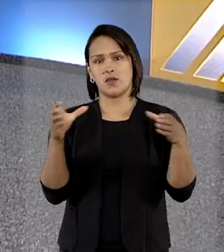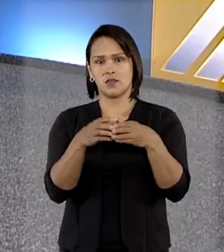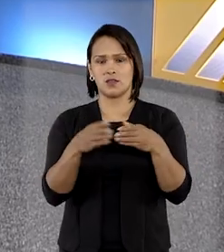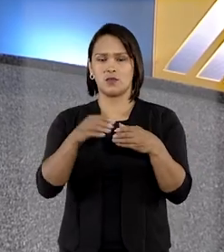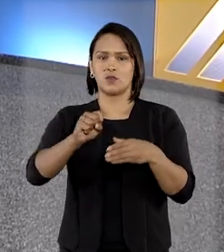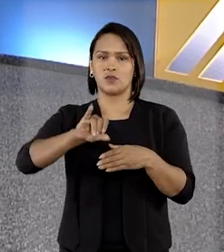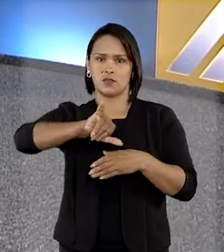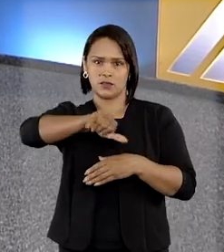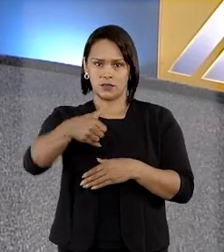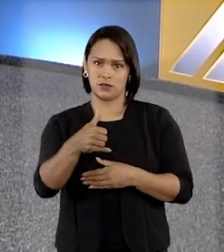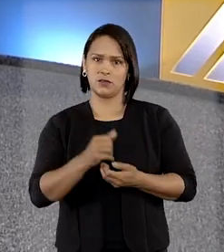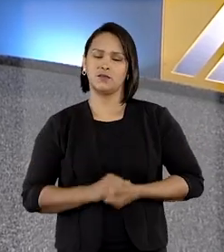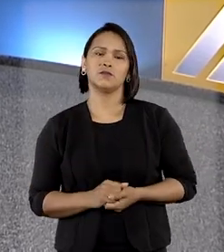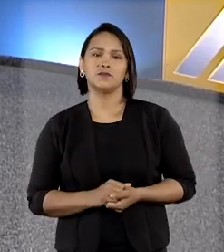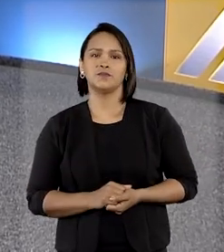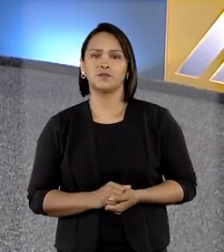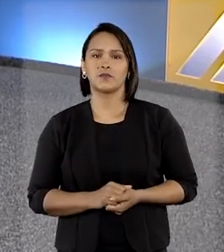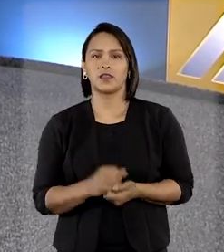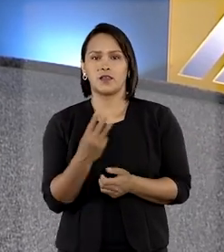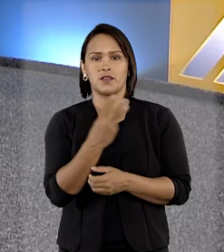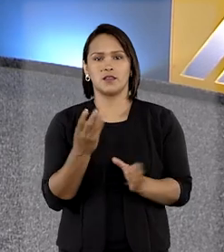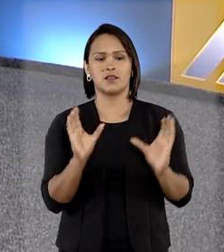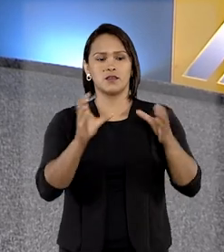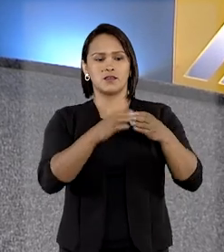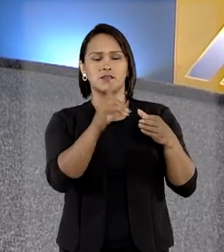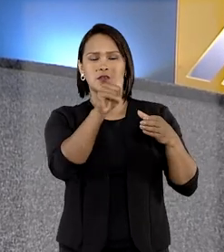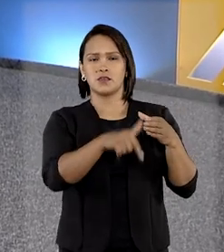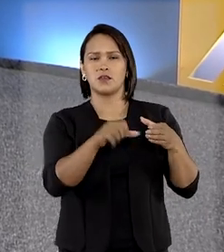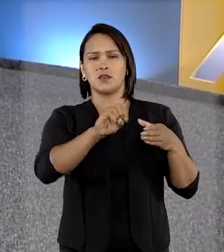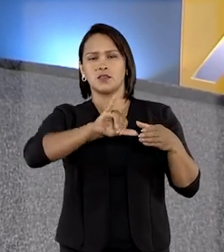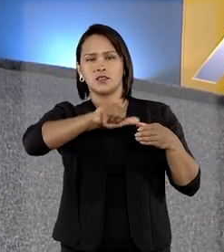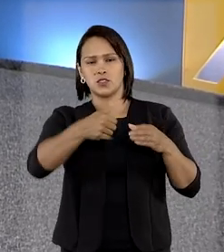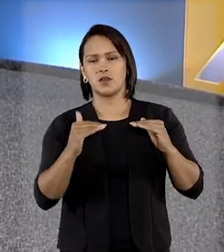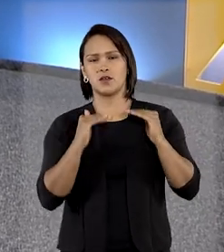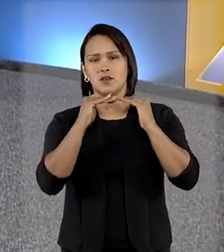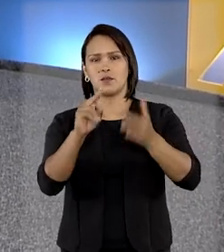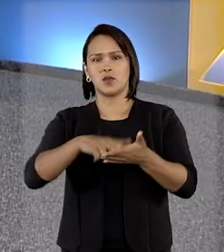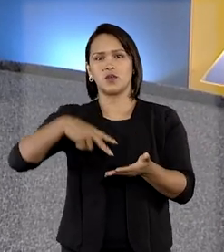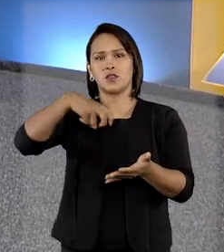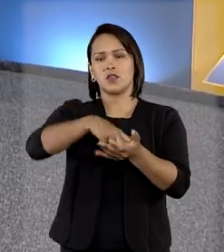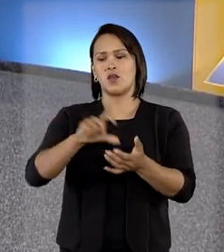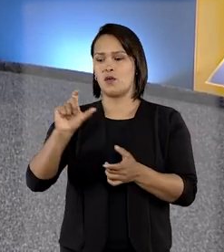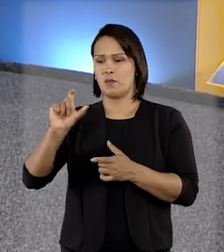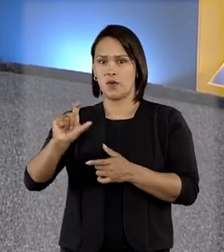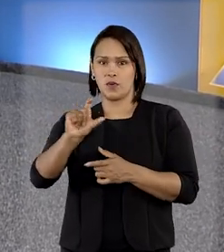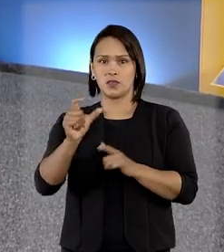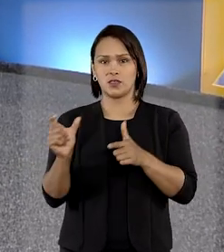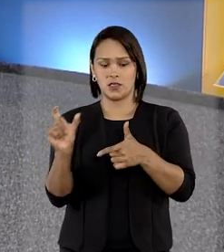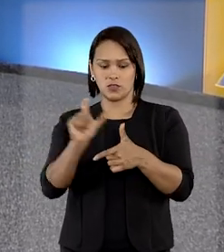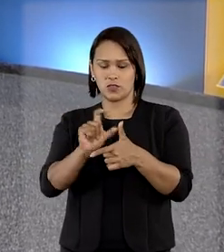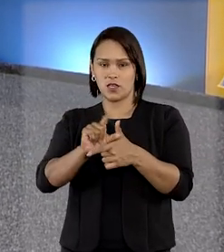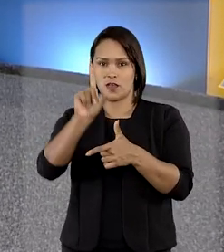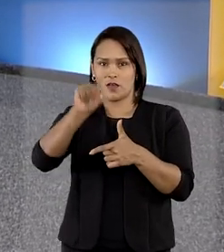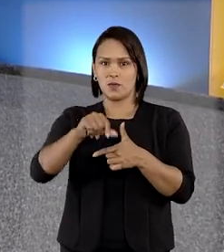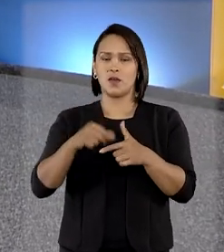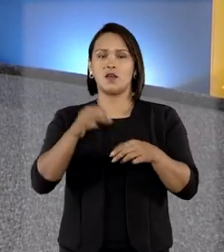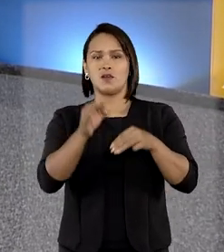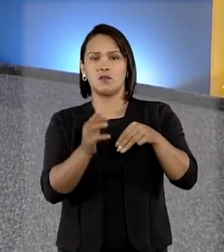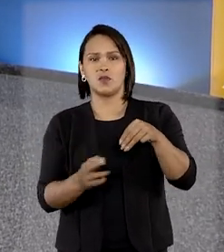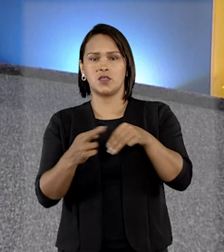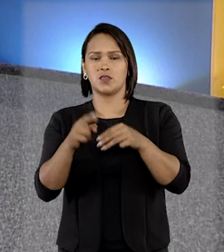Na terceira sessão, ao manter condenação por posse legal de munições, o ministro Rogério Schett Cruz